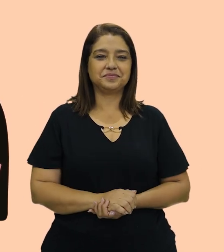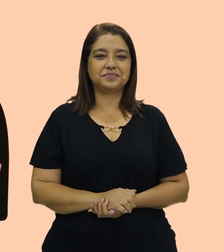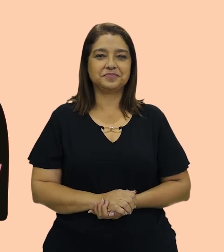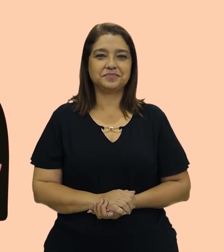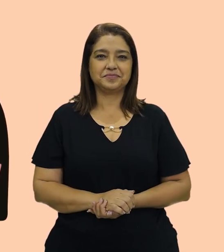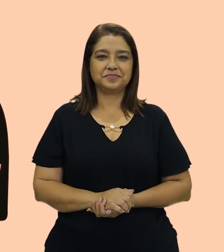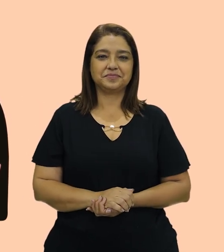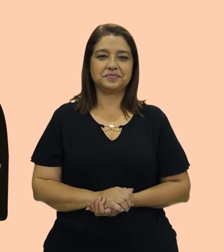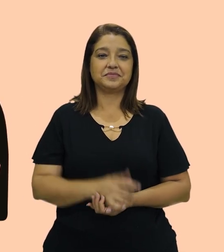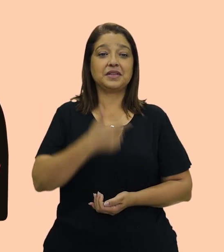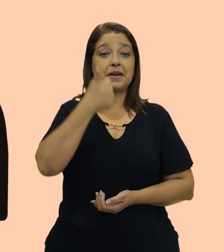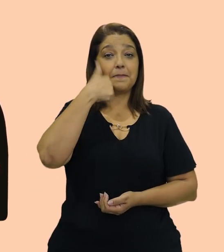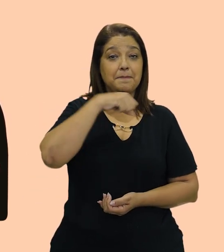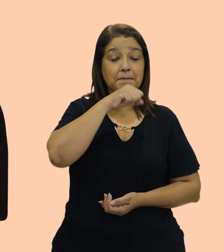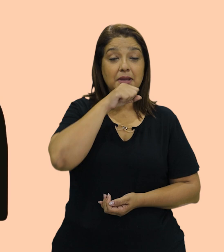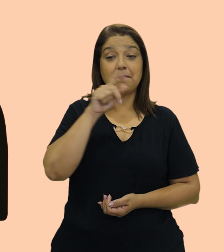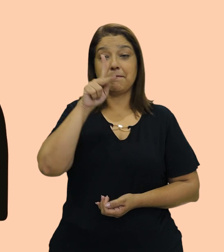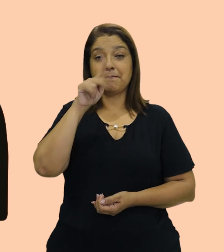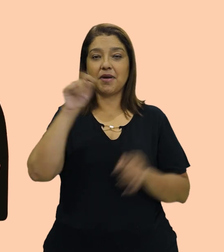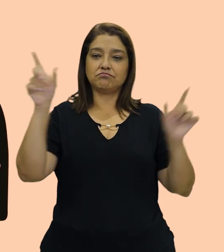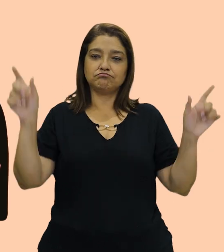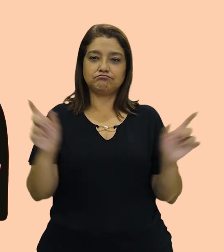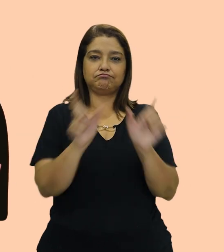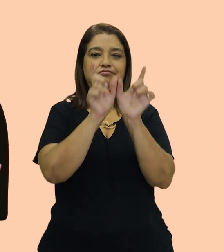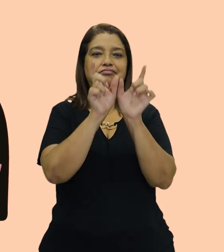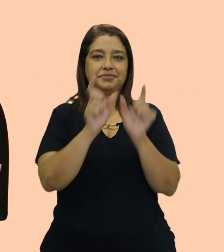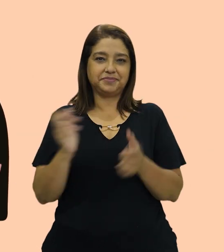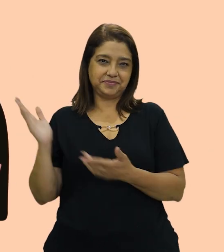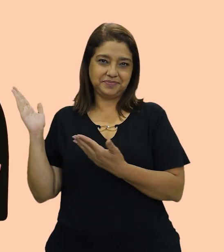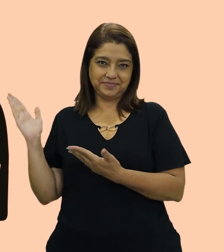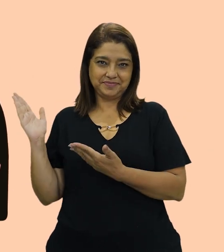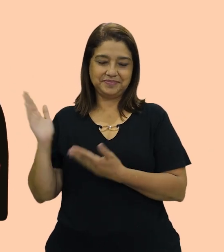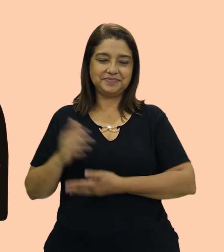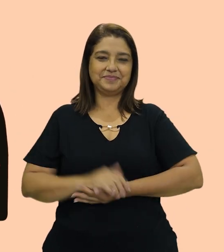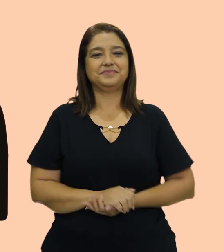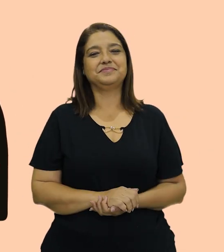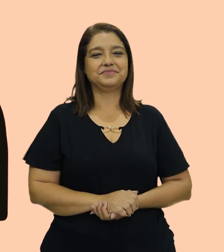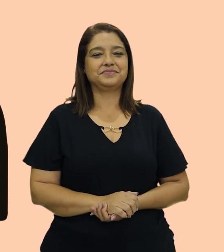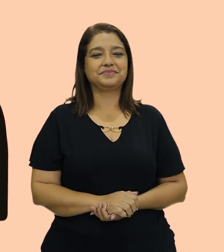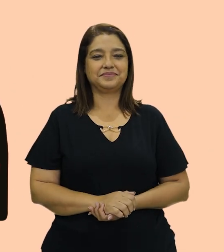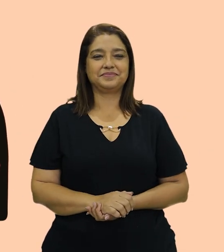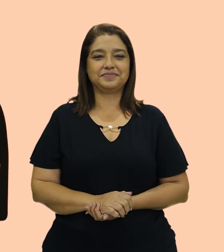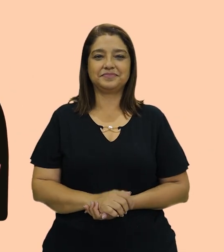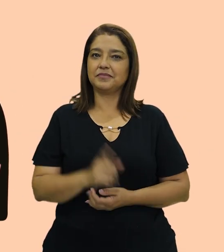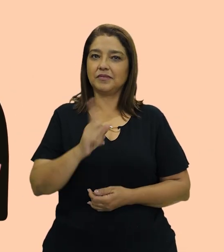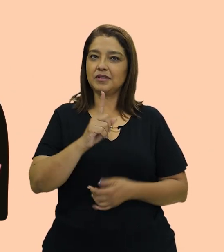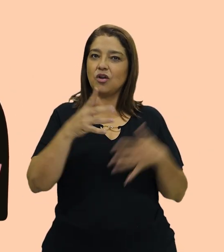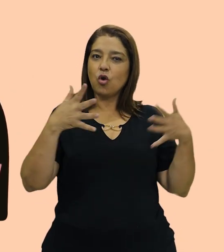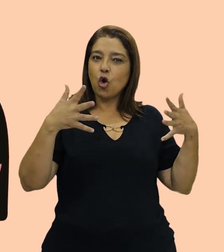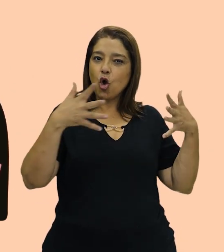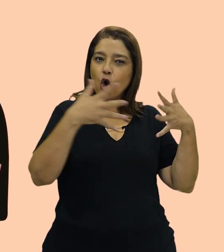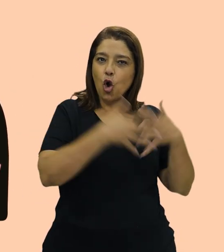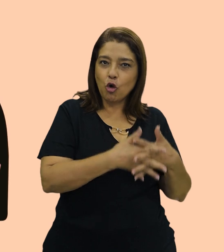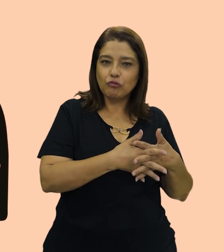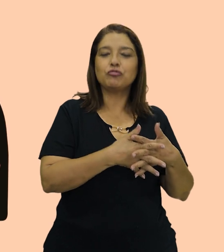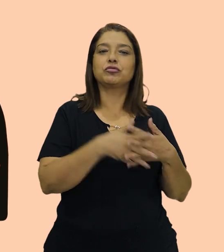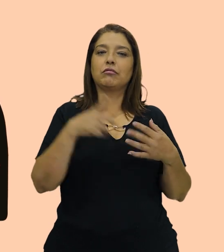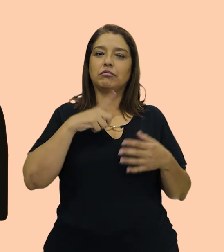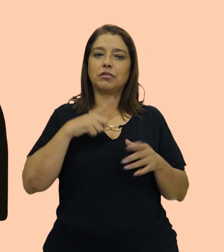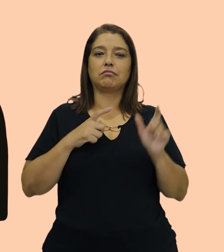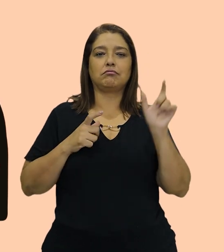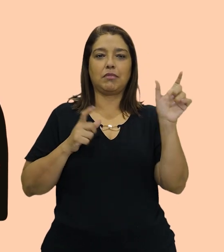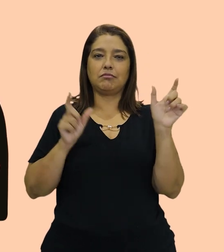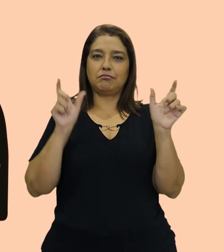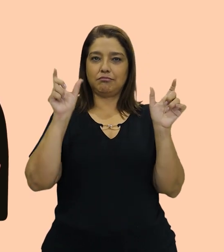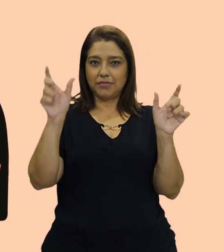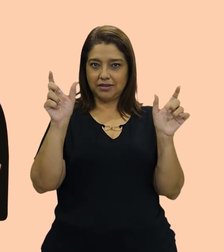Ok? Então, são os nossos, são os pais. Não é? Não confundam, tá? Esse parents, ele é um